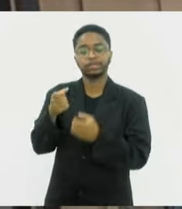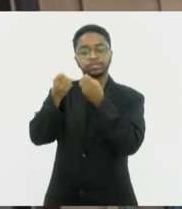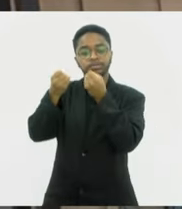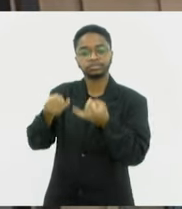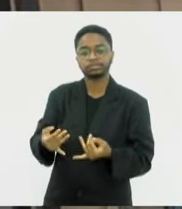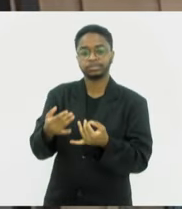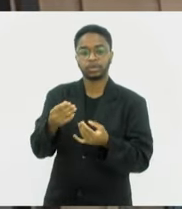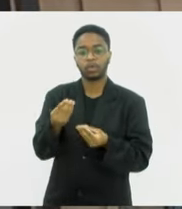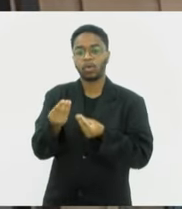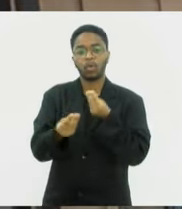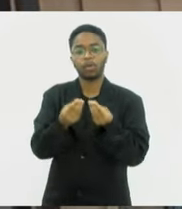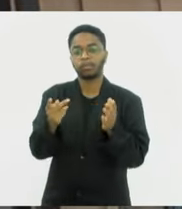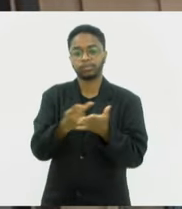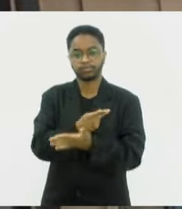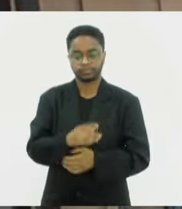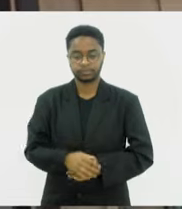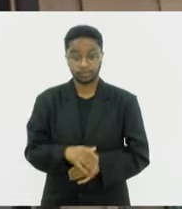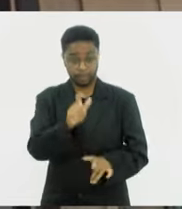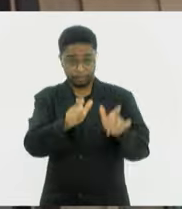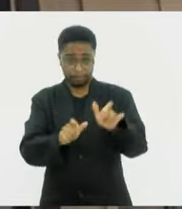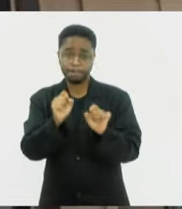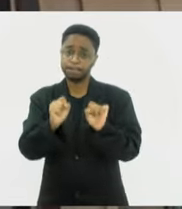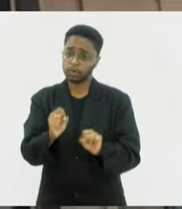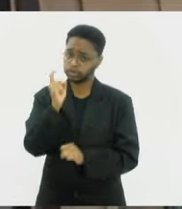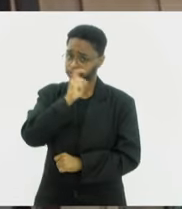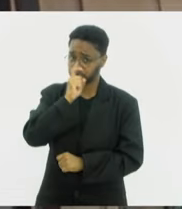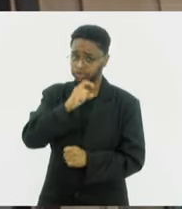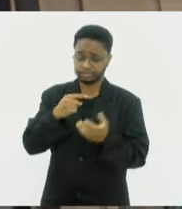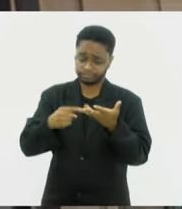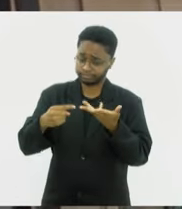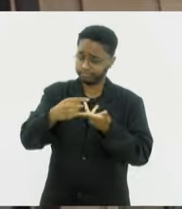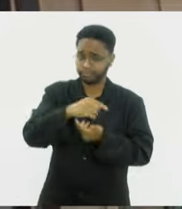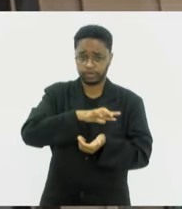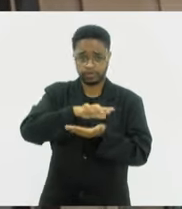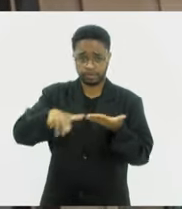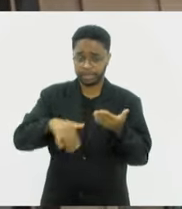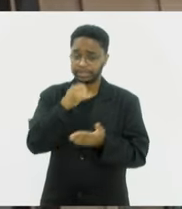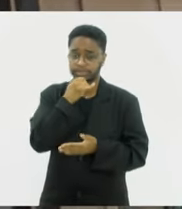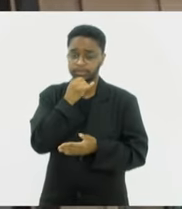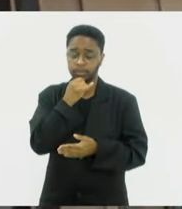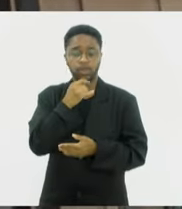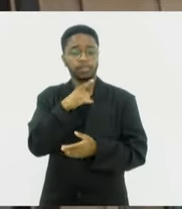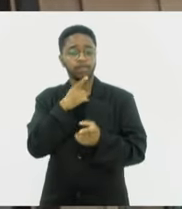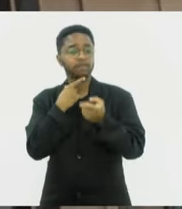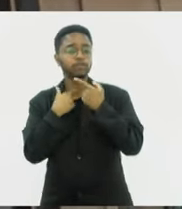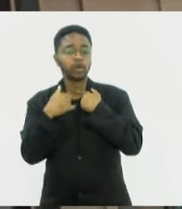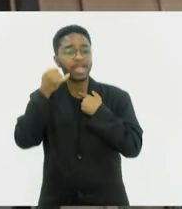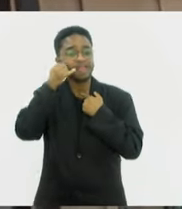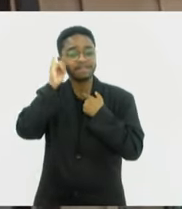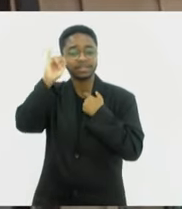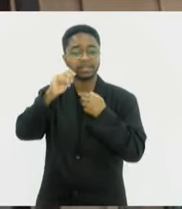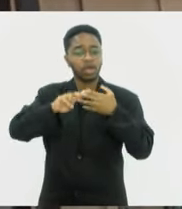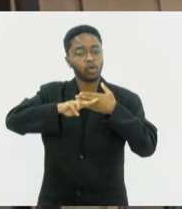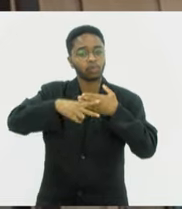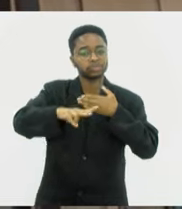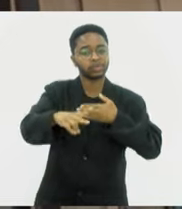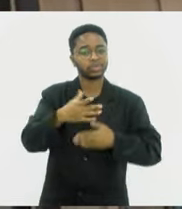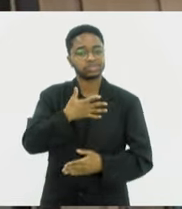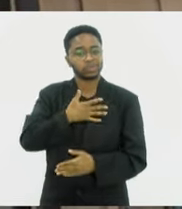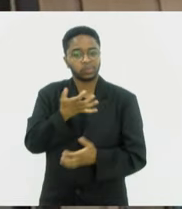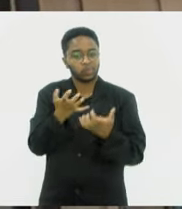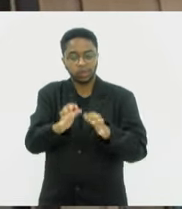Bianca. As pessoas podem mentir por uma variedade de razões que podem variar, desde o desejo de evitar consequências desairadáveis,